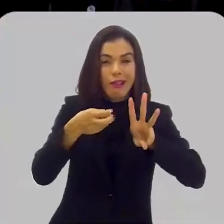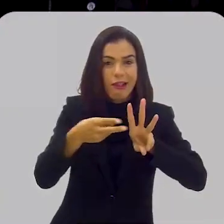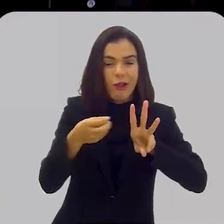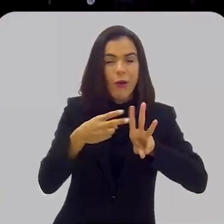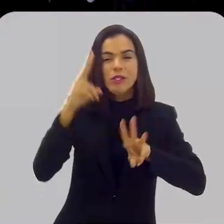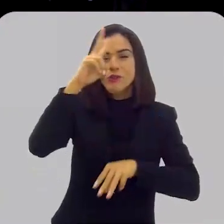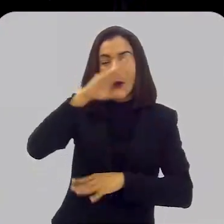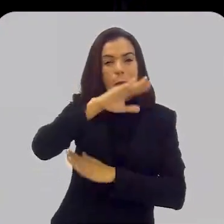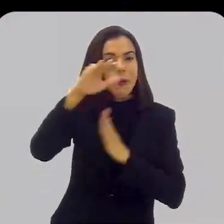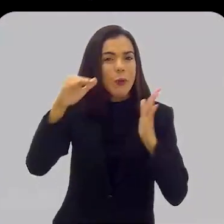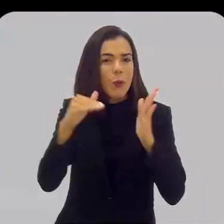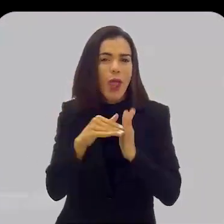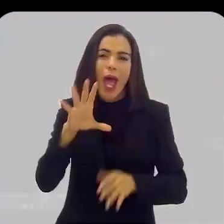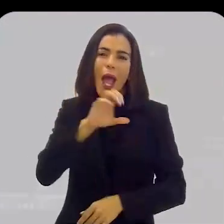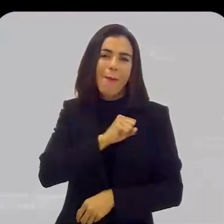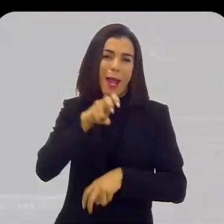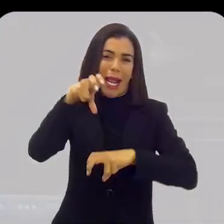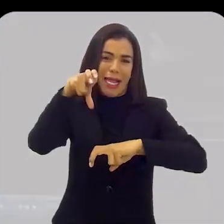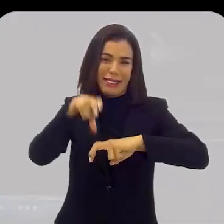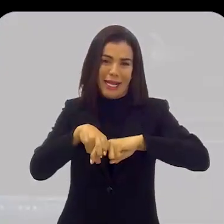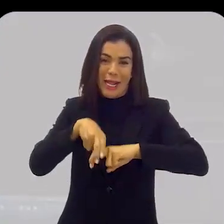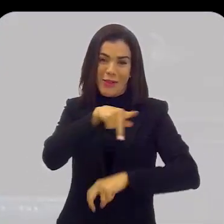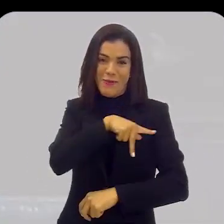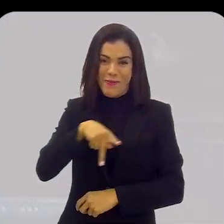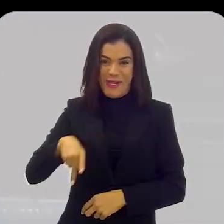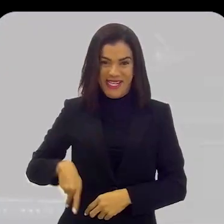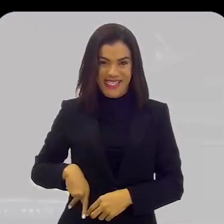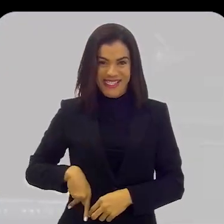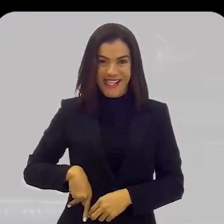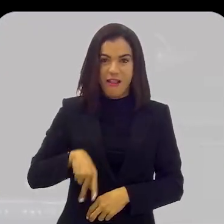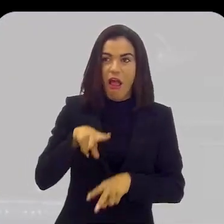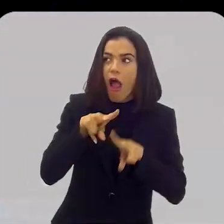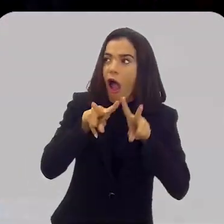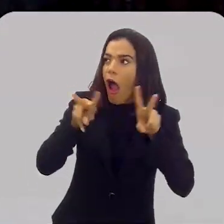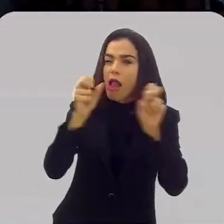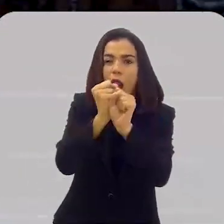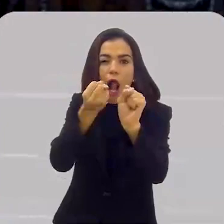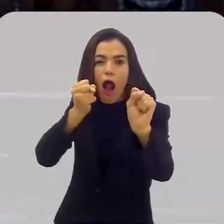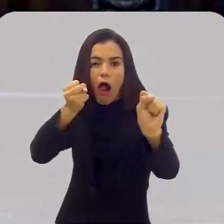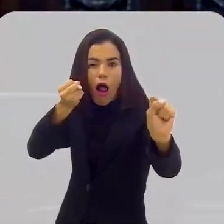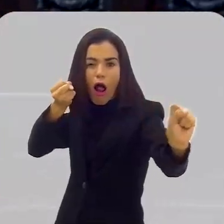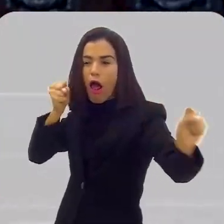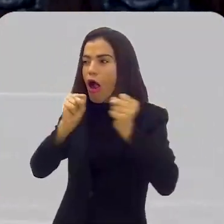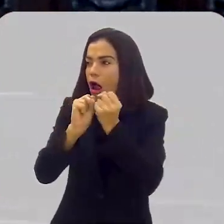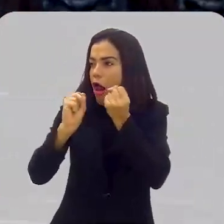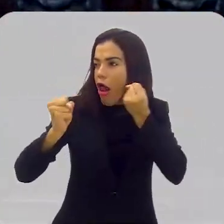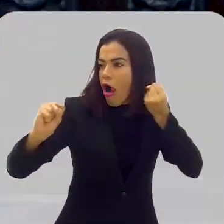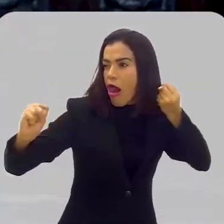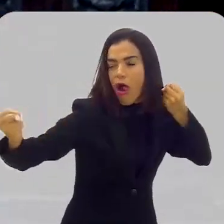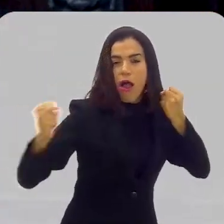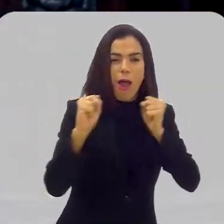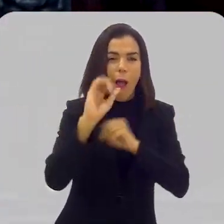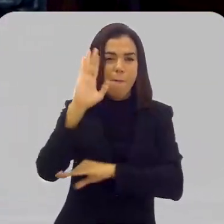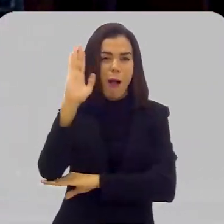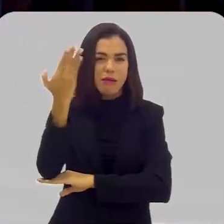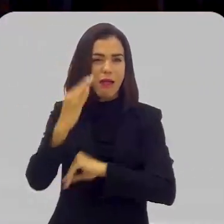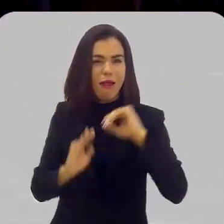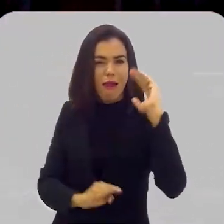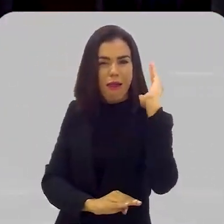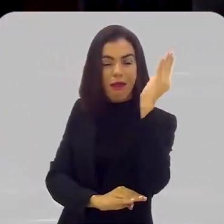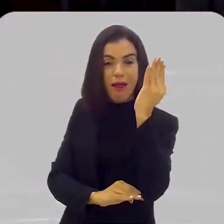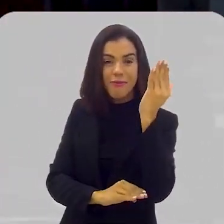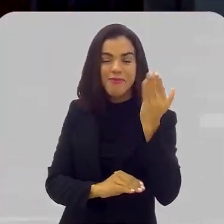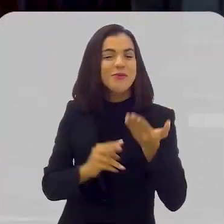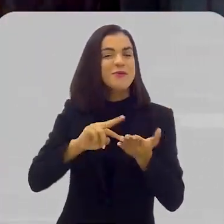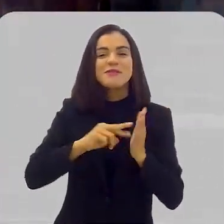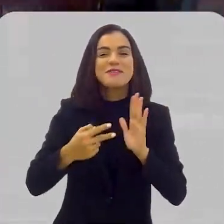histórias de tudo que aconteceu. Eles adoram essa cadeira da presidência, que é enorme, tudo aqui é enorme, né? Essa madeira e,